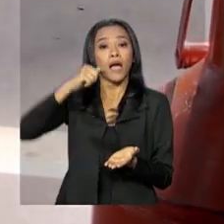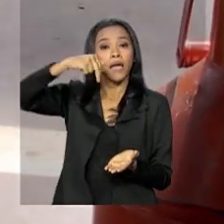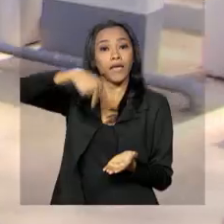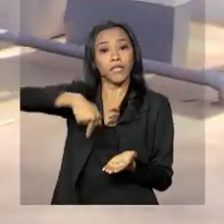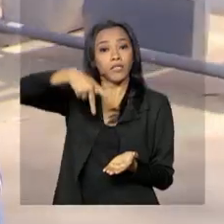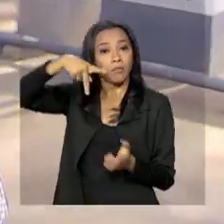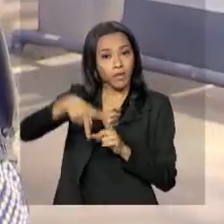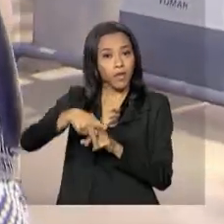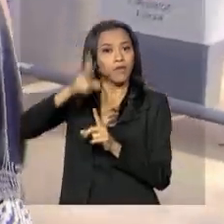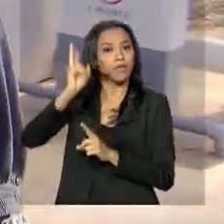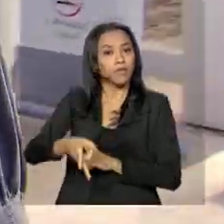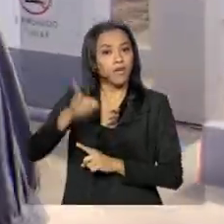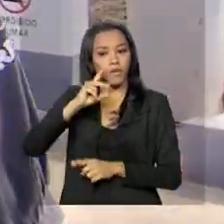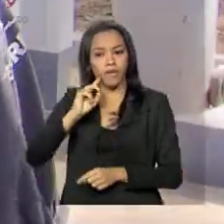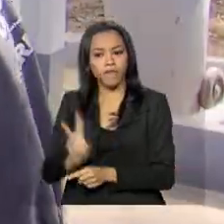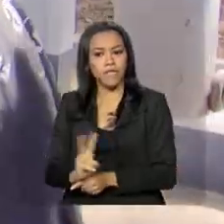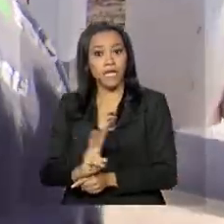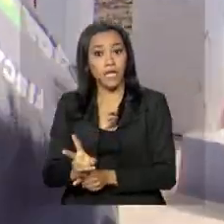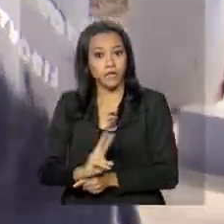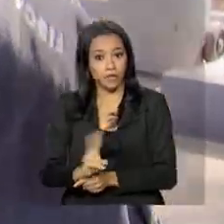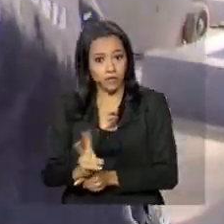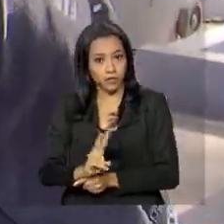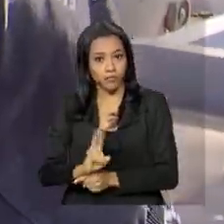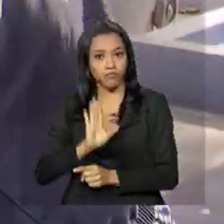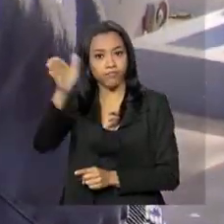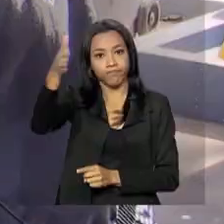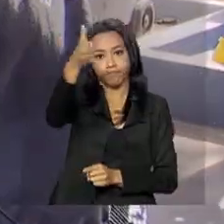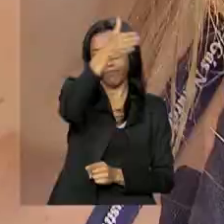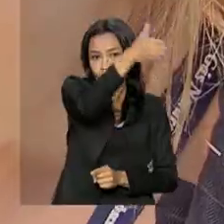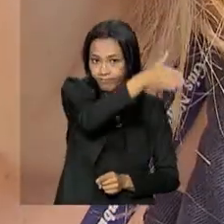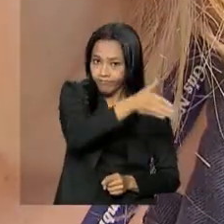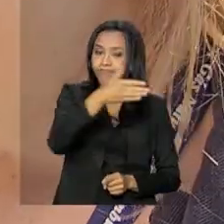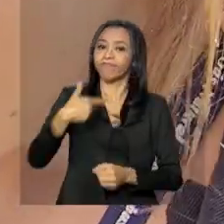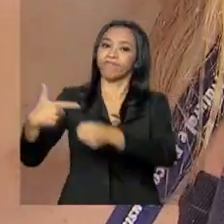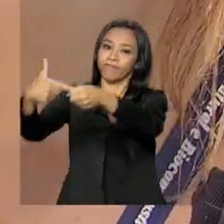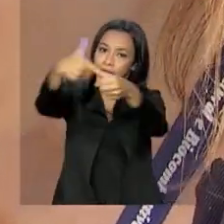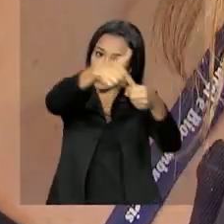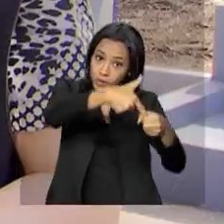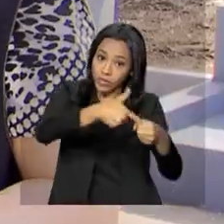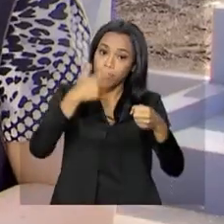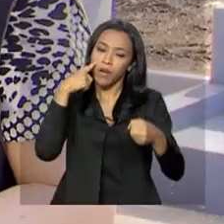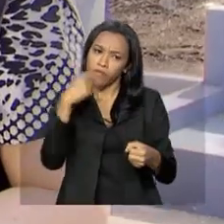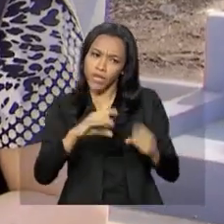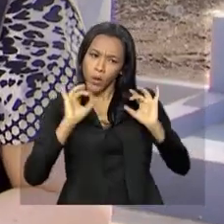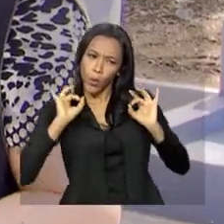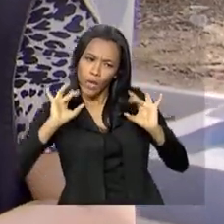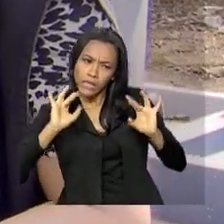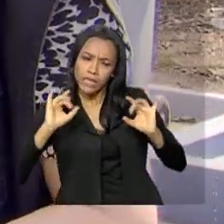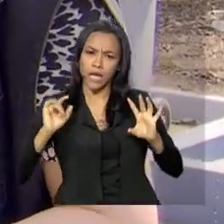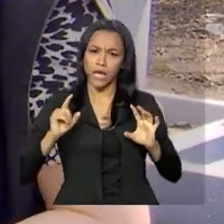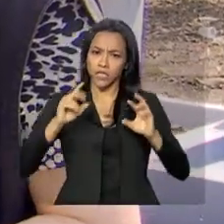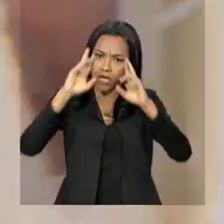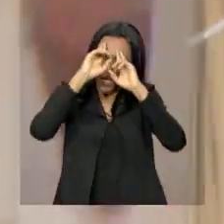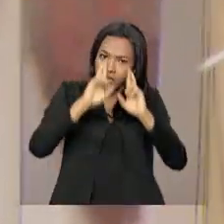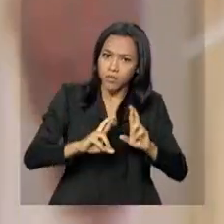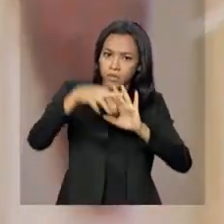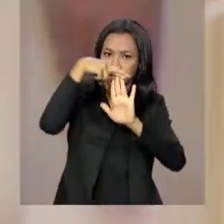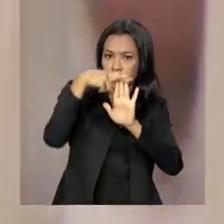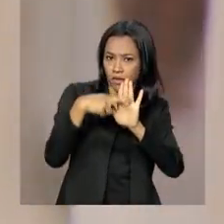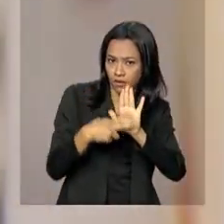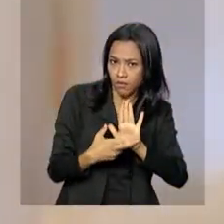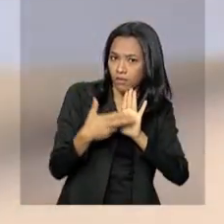permanentemente os postos de gasolina. Os agentes verificam a qualidade dos combustíveis, o respeito às normas